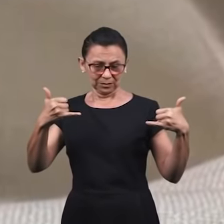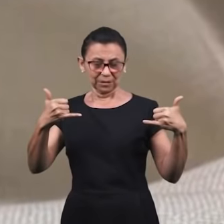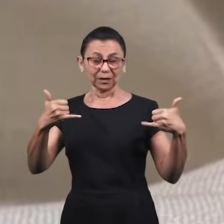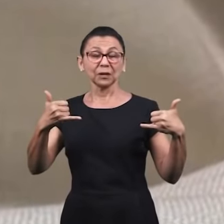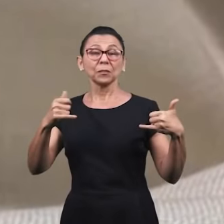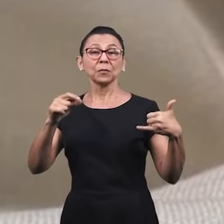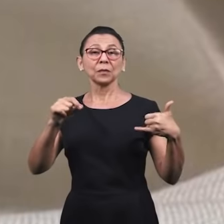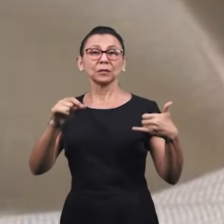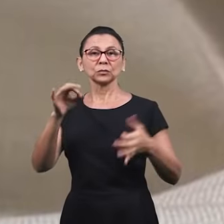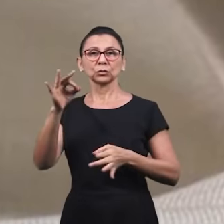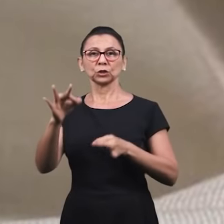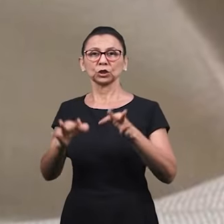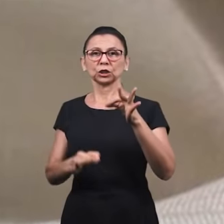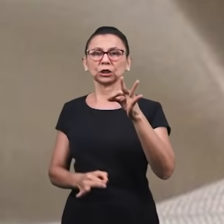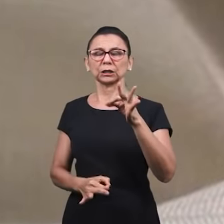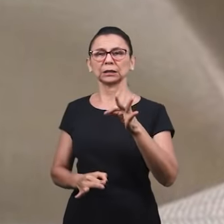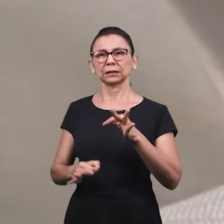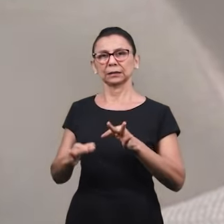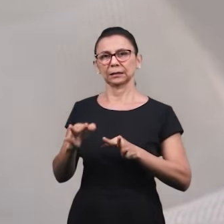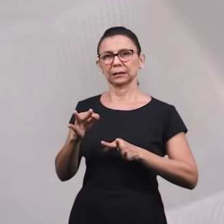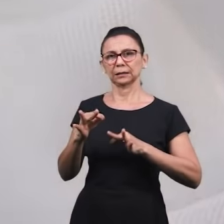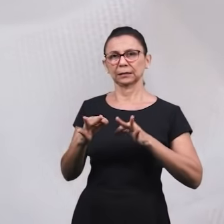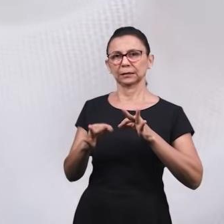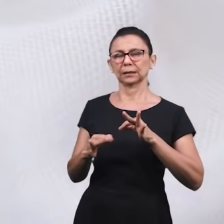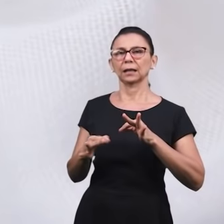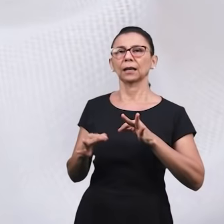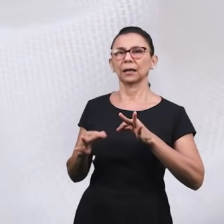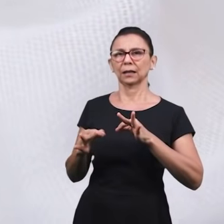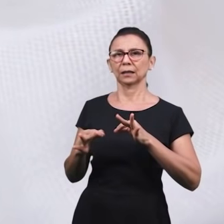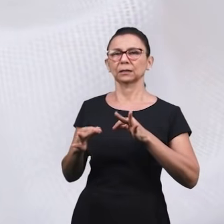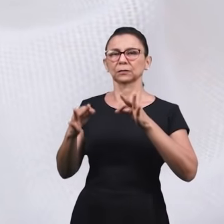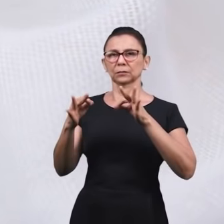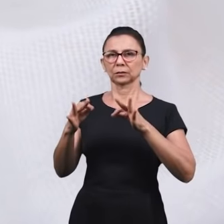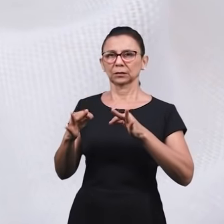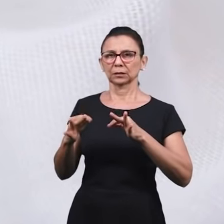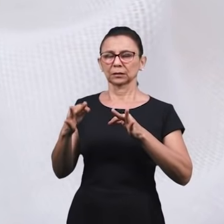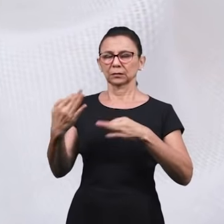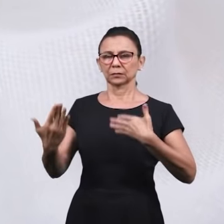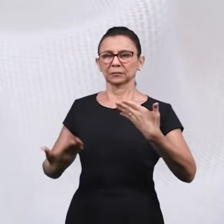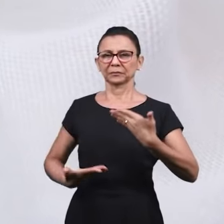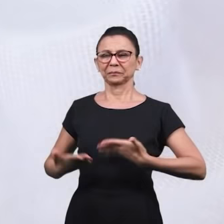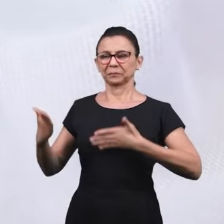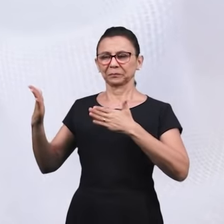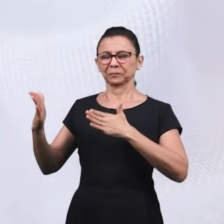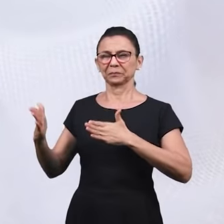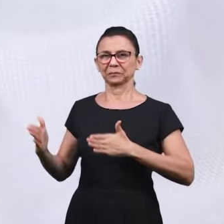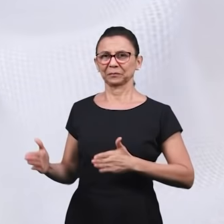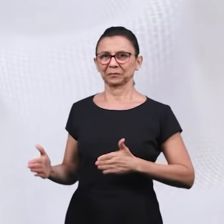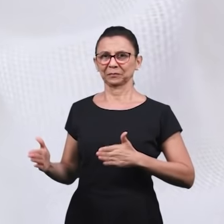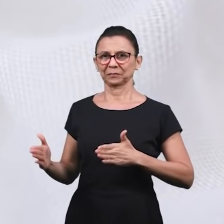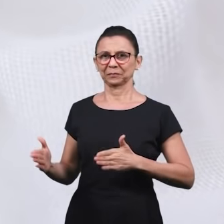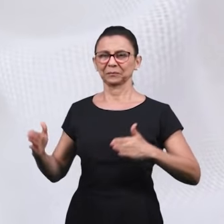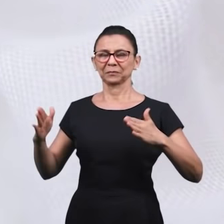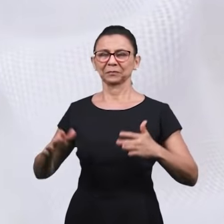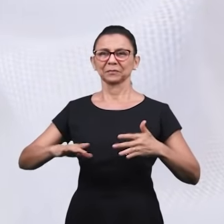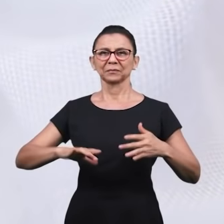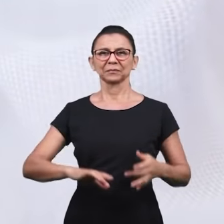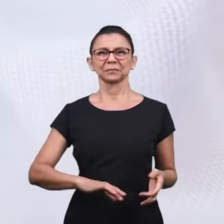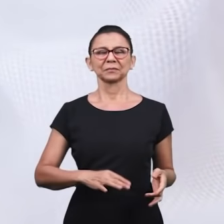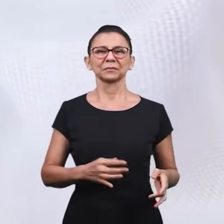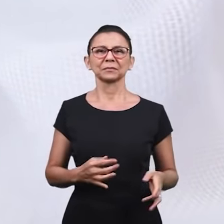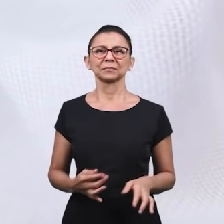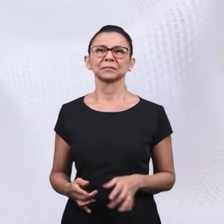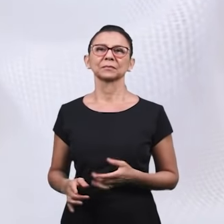Porque eu ligo salvo as justiças no